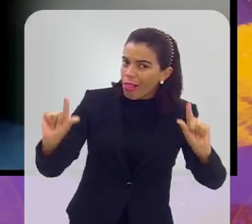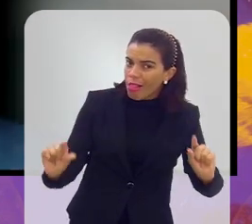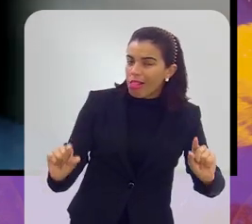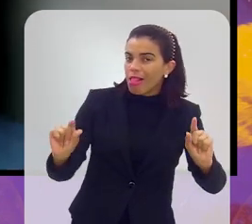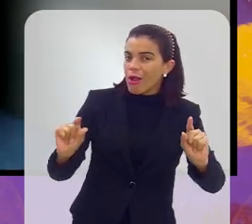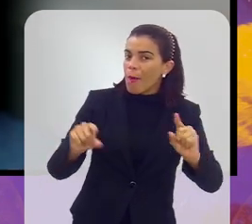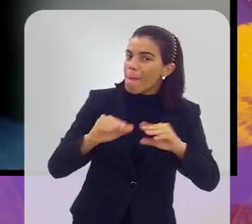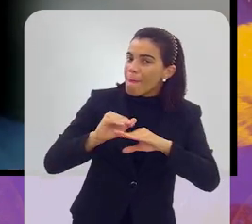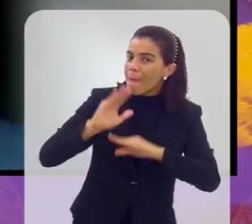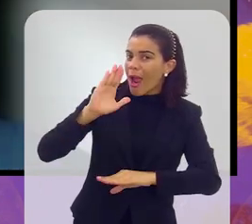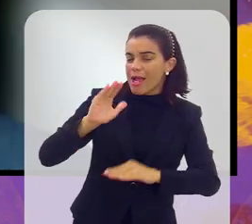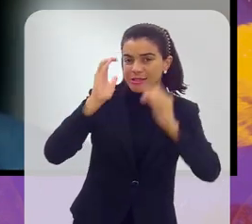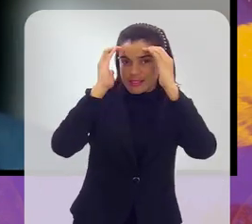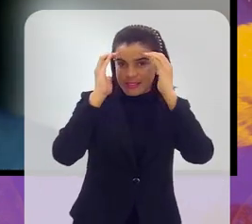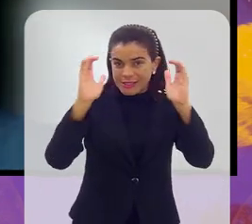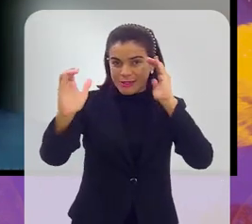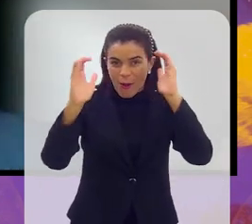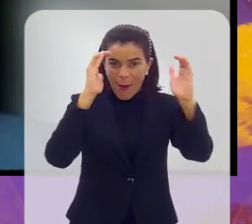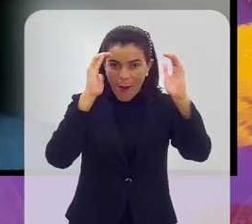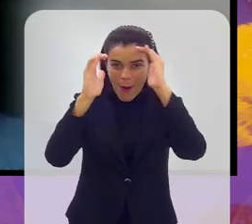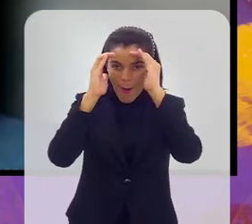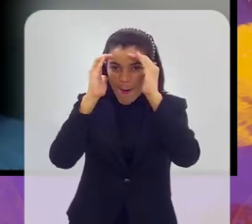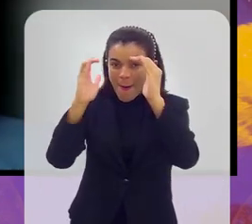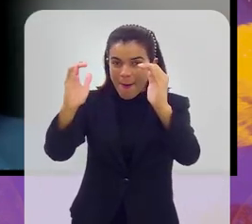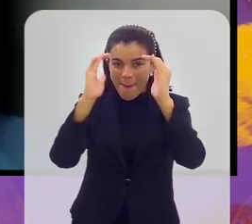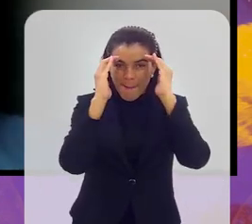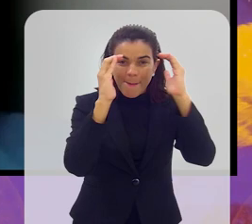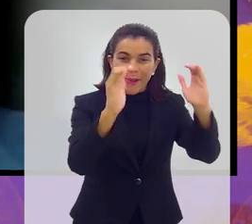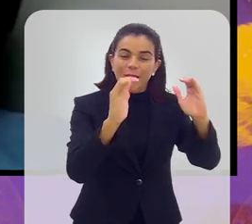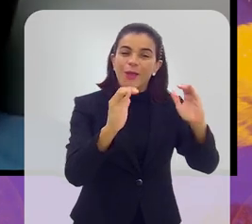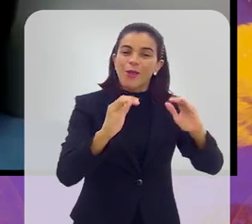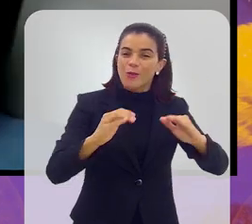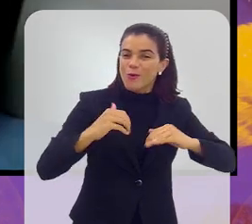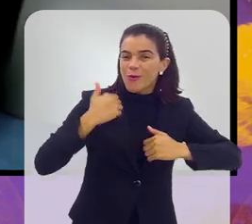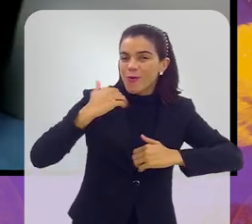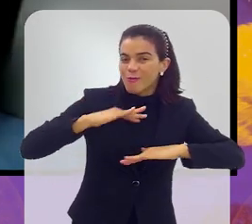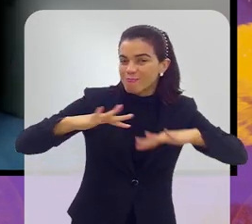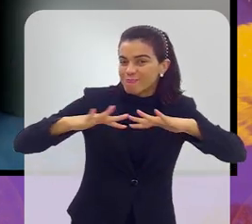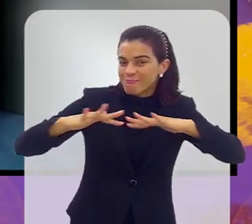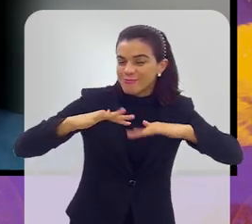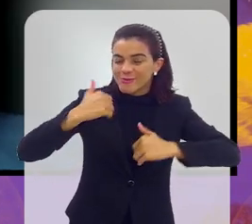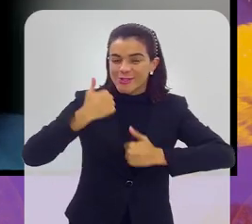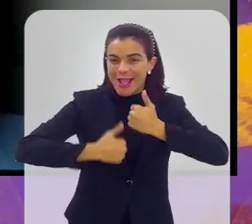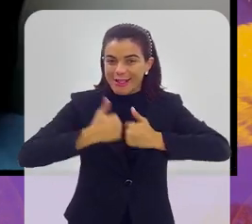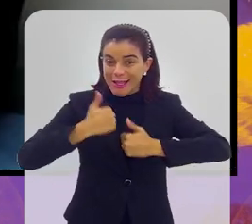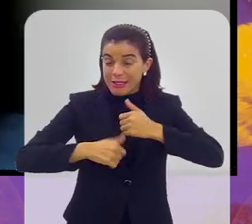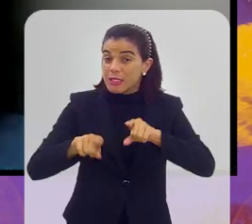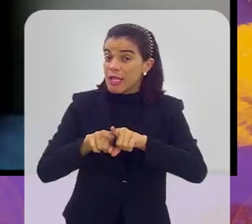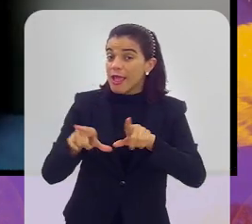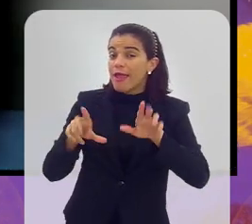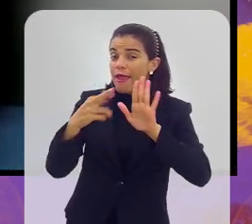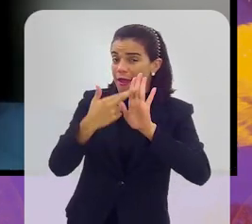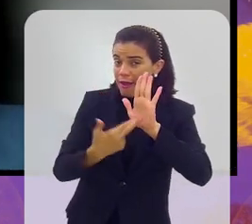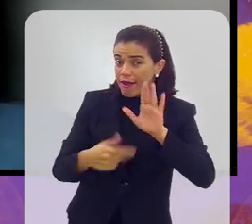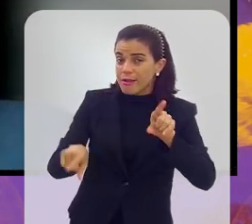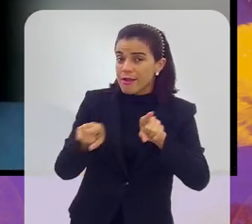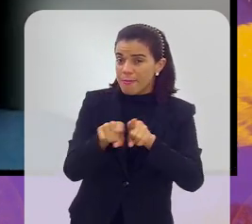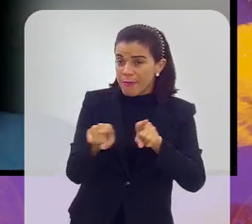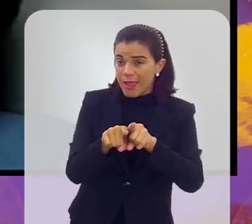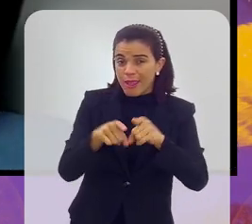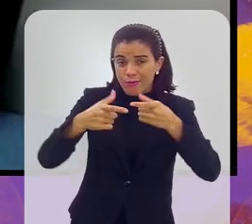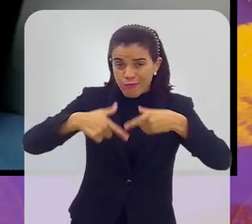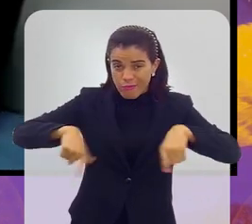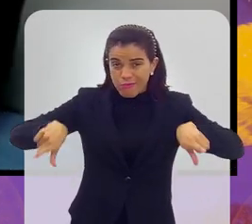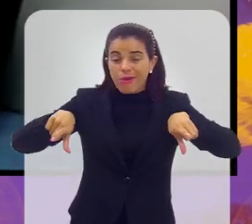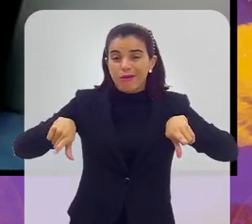torcidas se respeitem mais, respeitem os jogadores que estão ali em campo, tentando mostrar o seu potencial. A gente tem regras até mesmo para a feira dentro